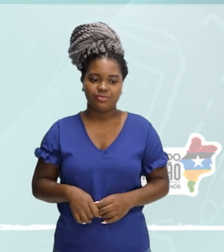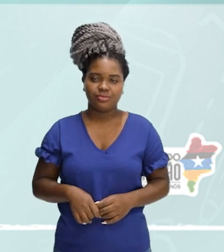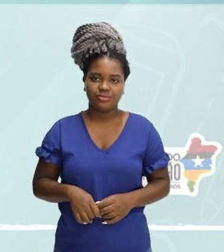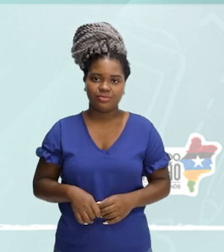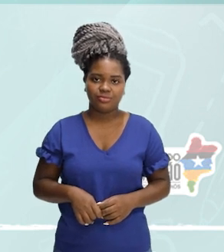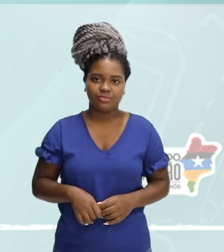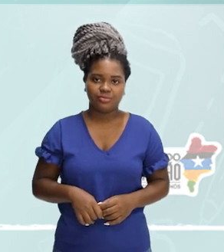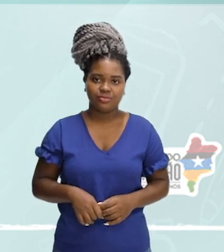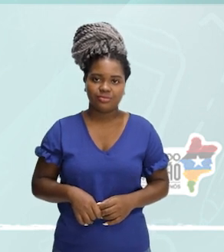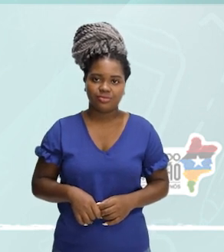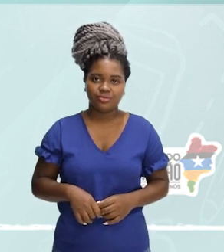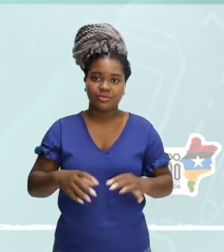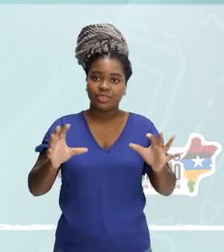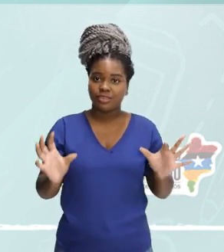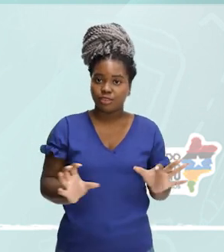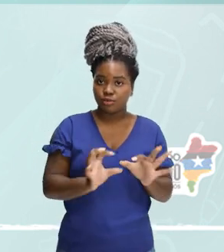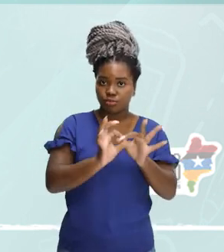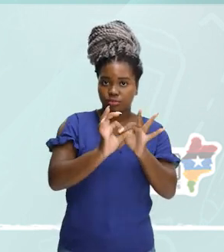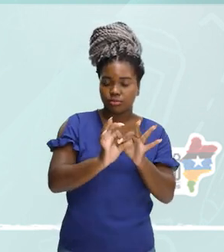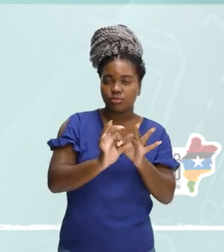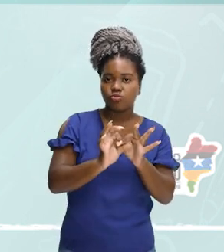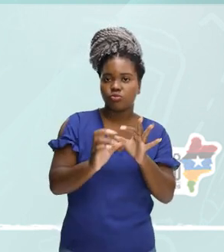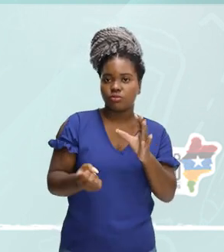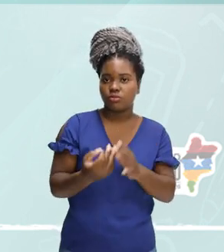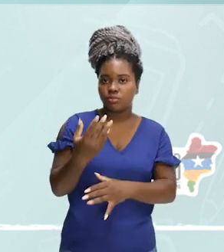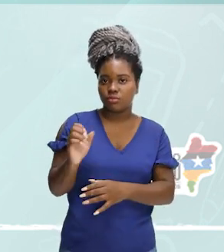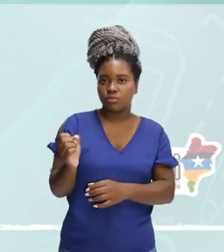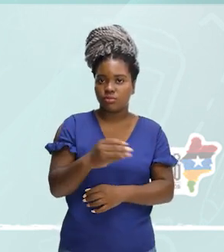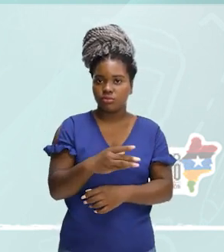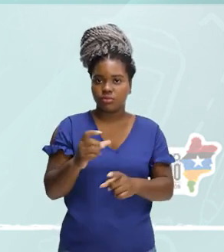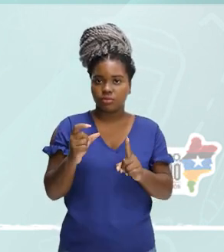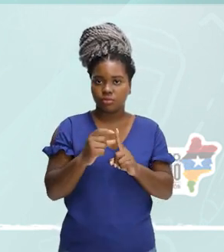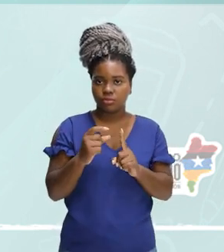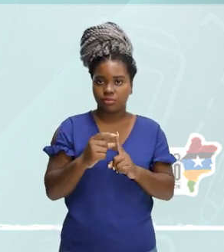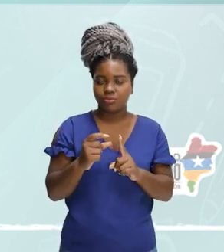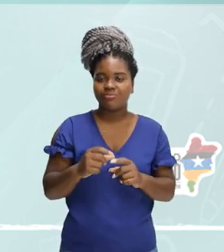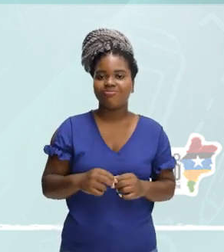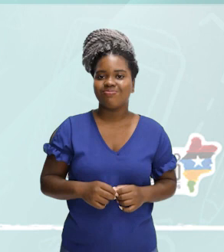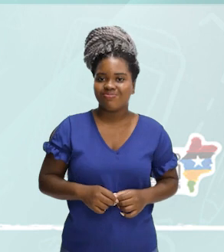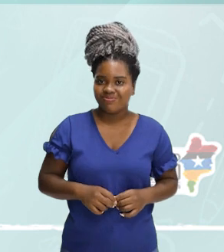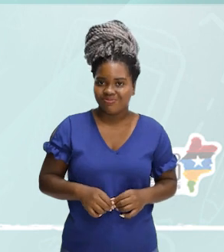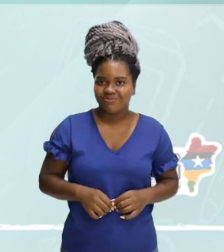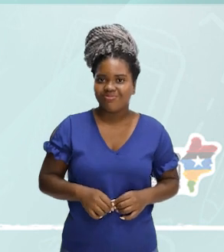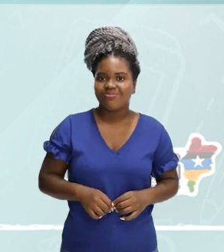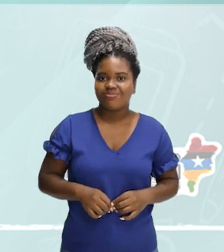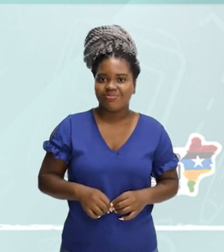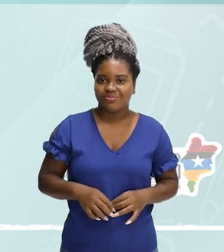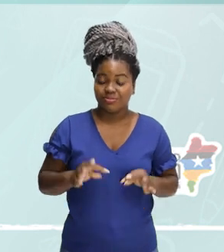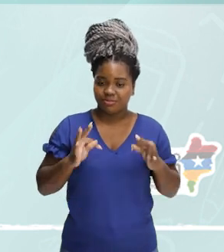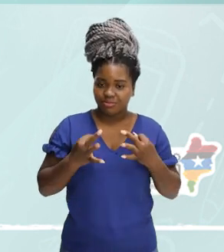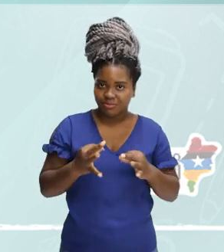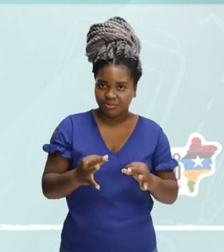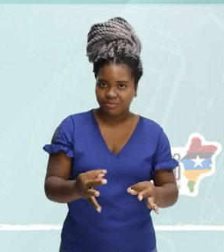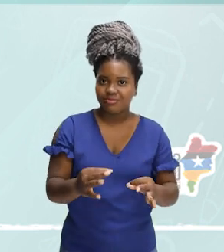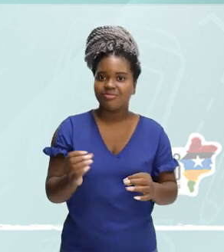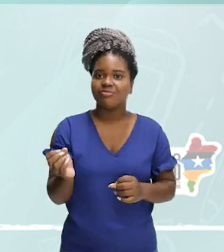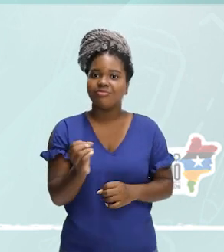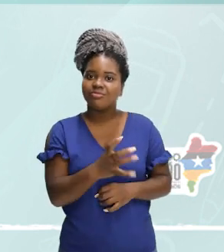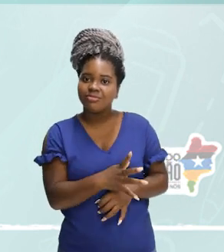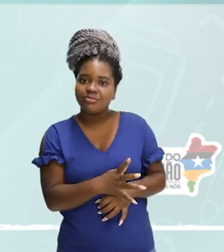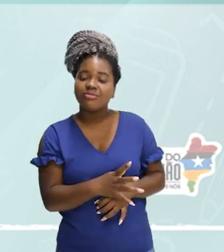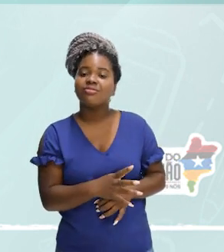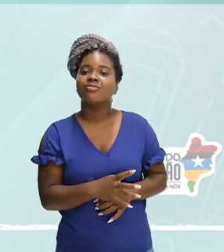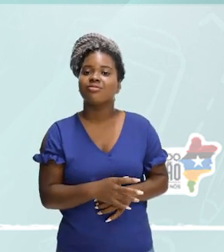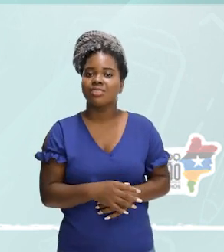Mas se faz essa junção e se cria essa nova palavra. Termos tecnológicos novos, termos